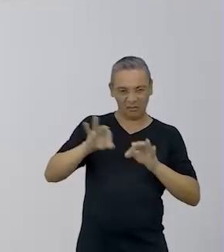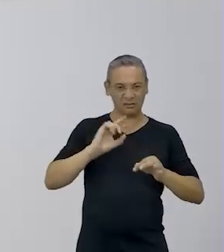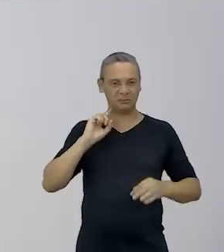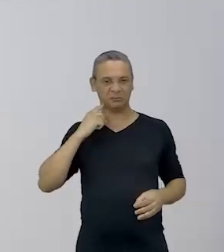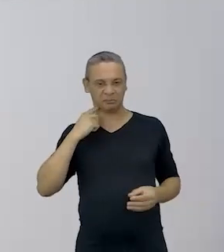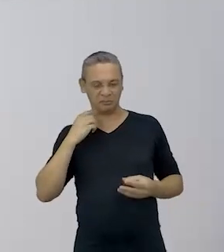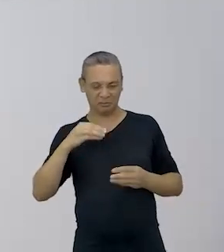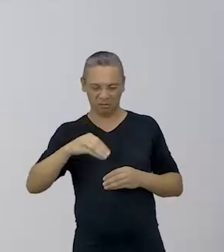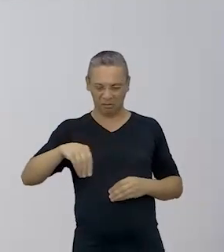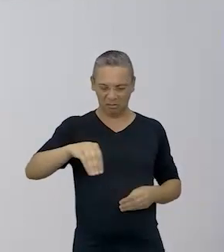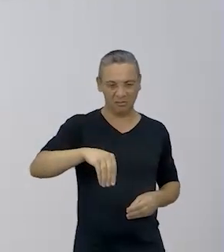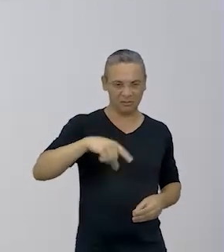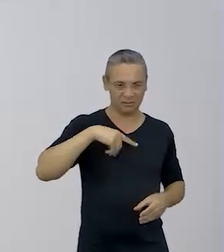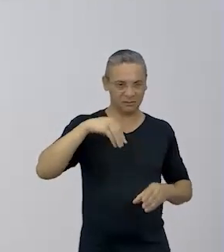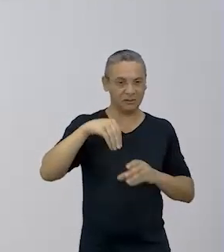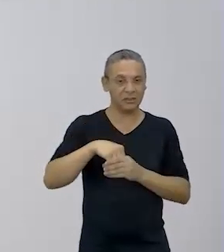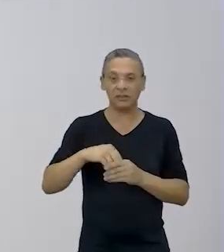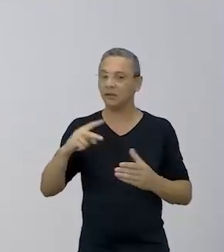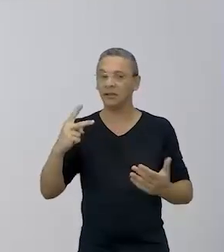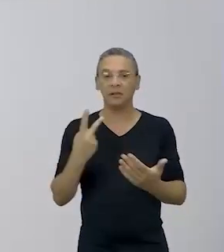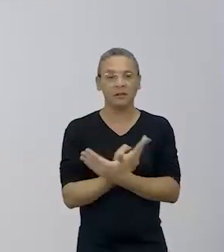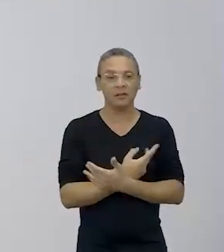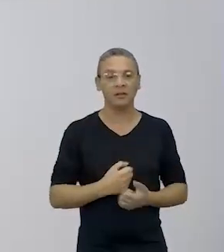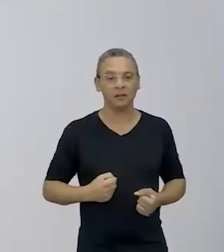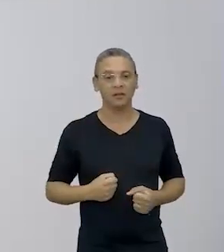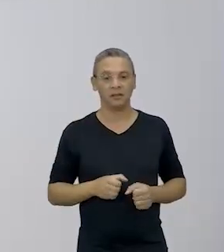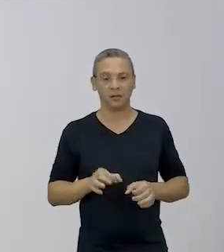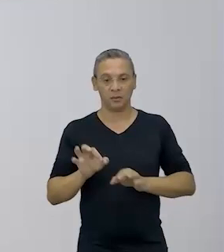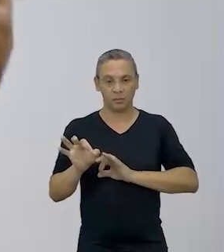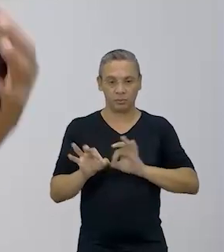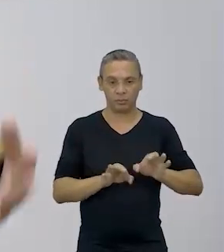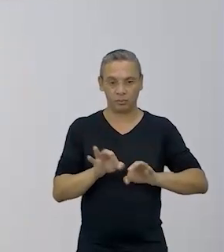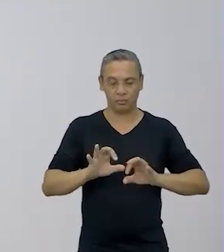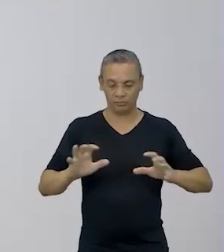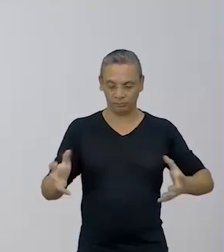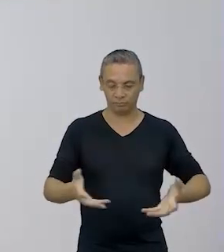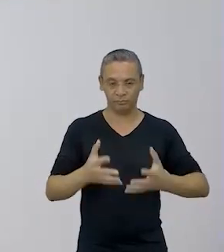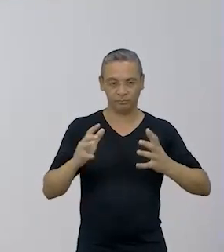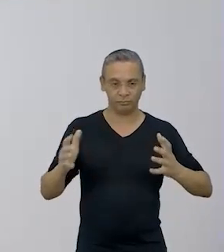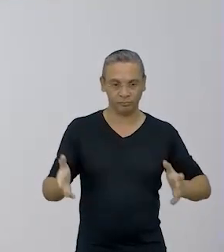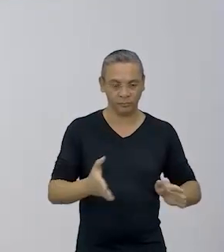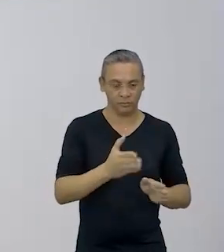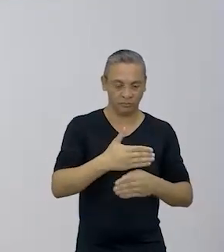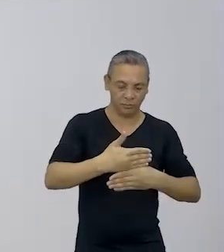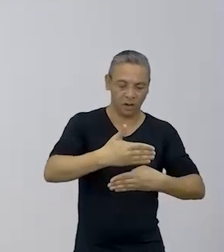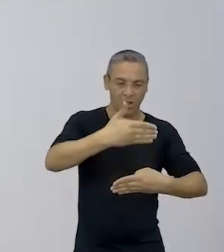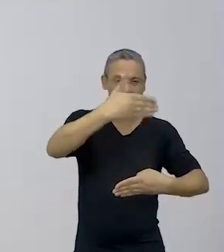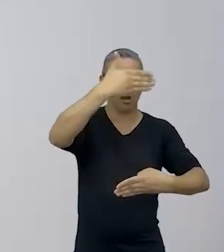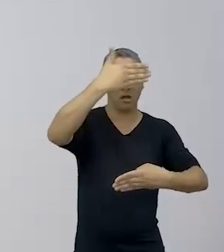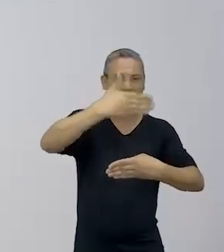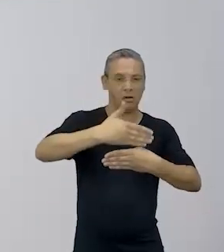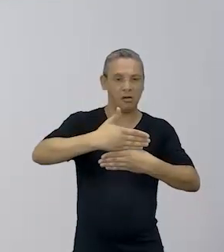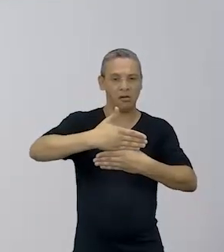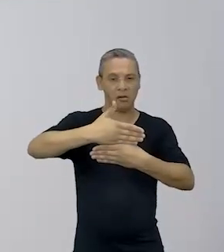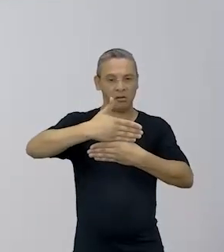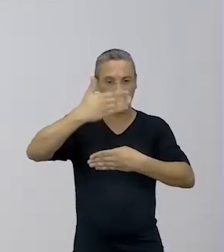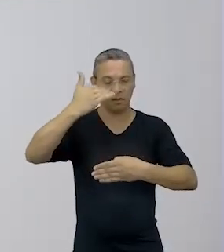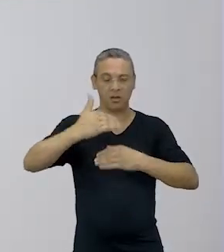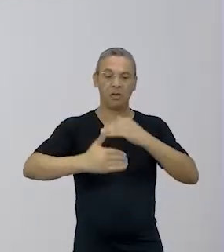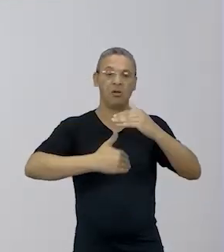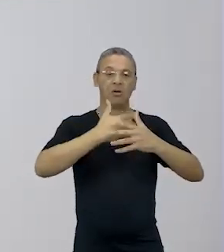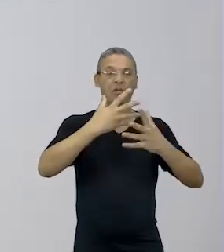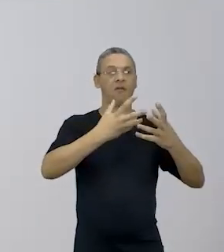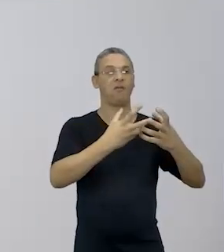-organismos, animais no meio da areia, você monta aquele, você levanta a parede, aquele negócio apodrece